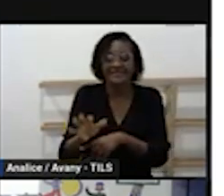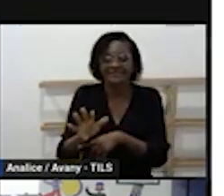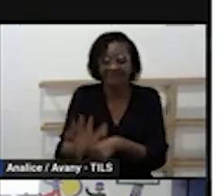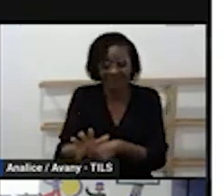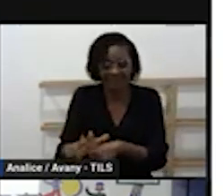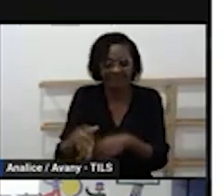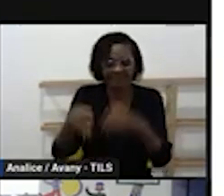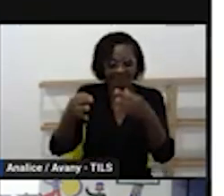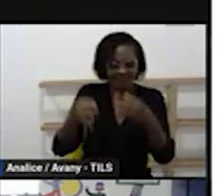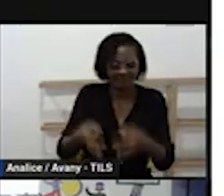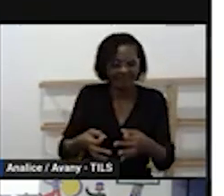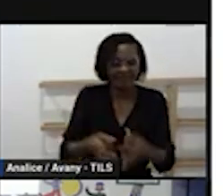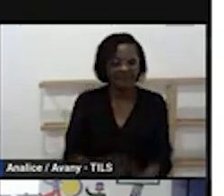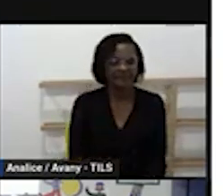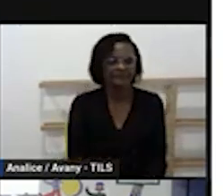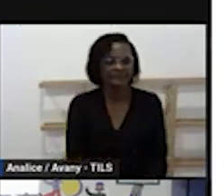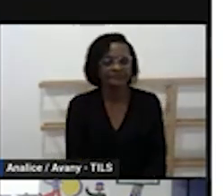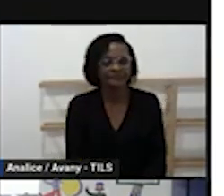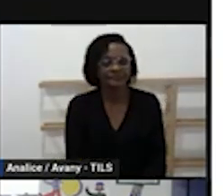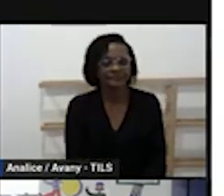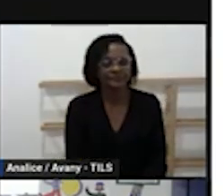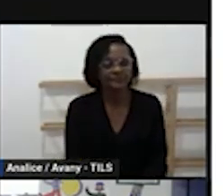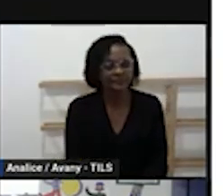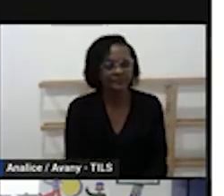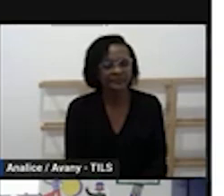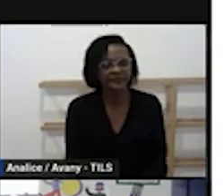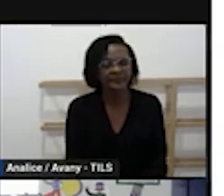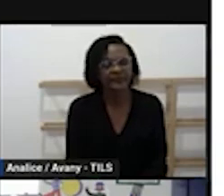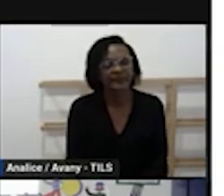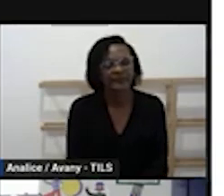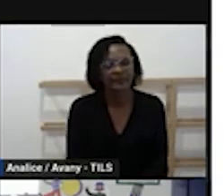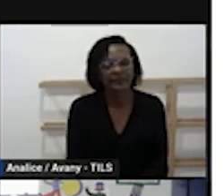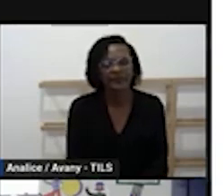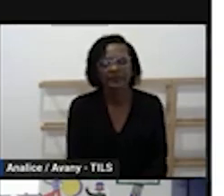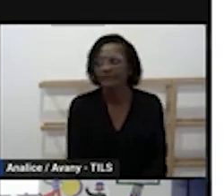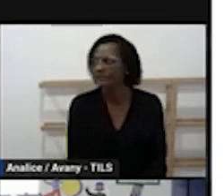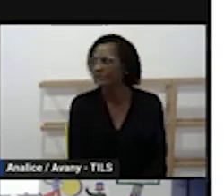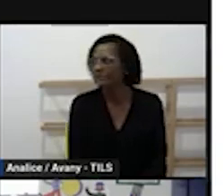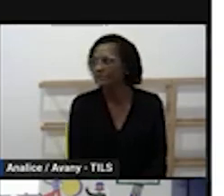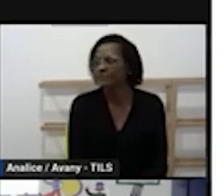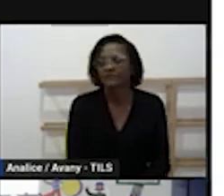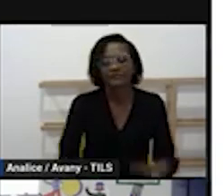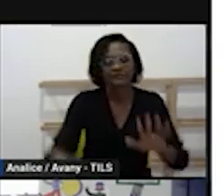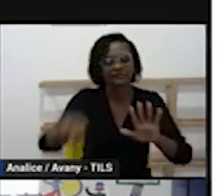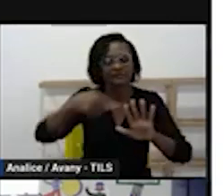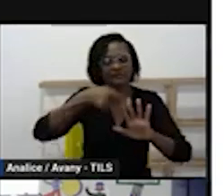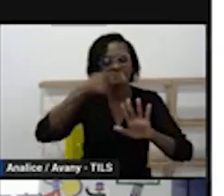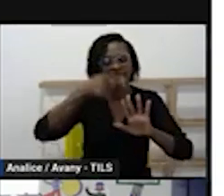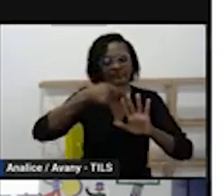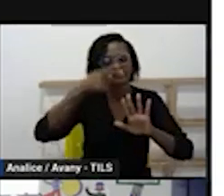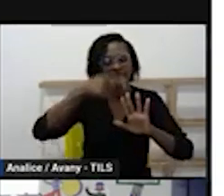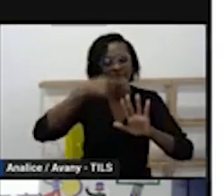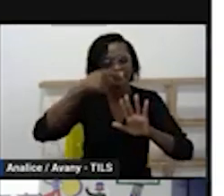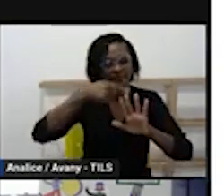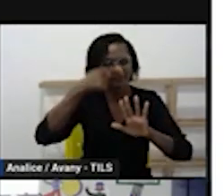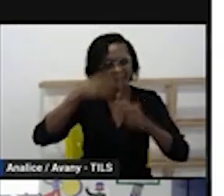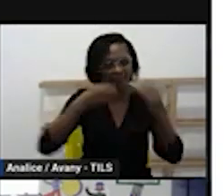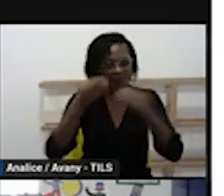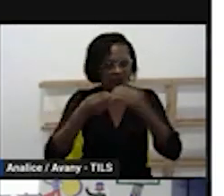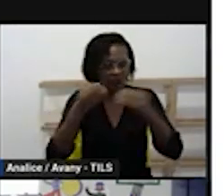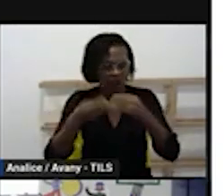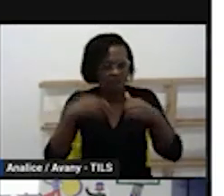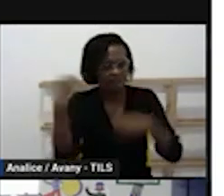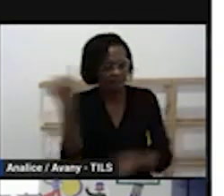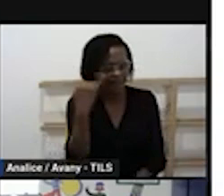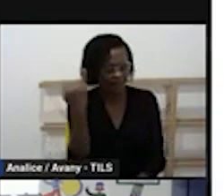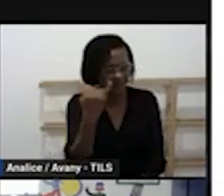já o projeto ao final ele precisa ter um empreendimento que na sua maioria é